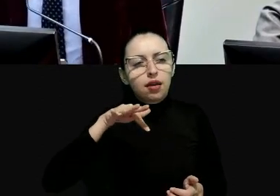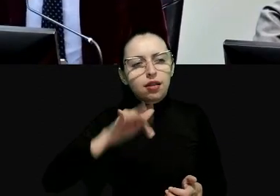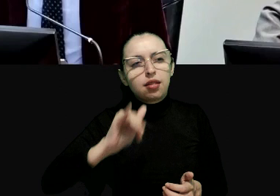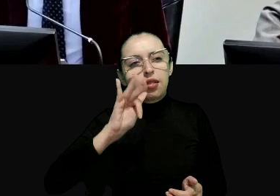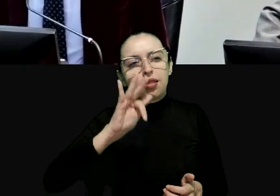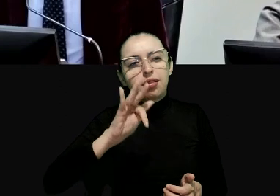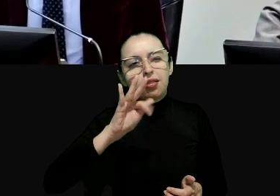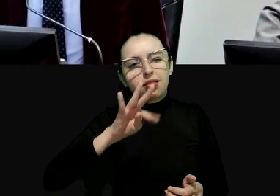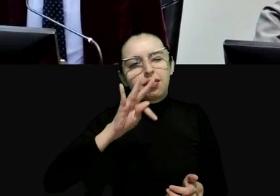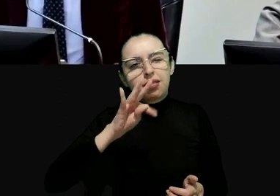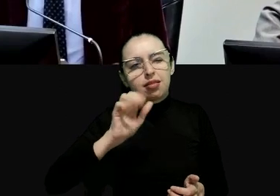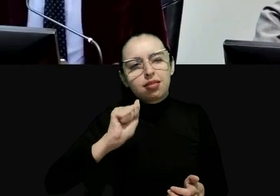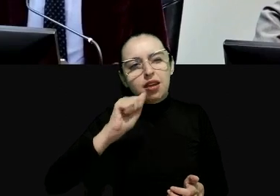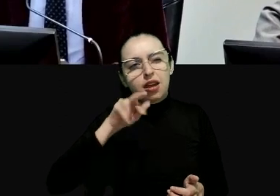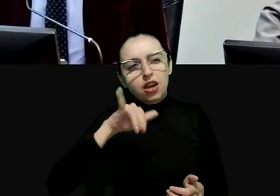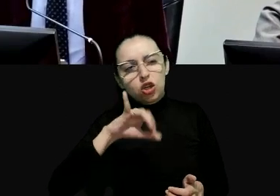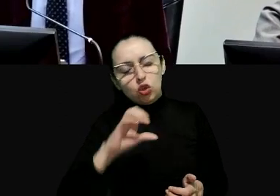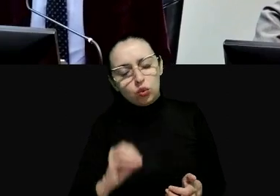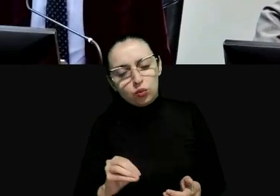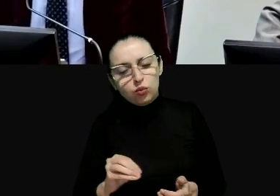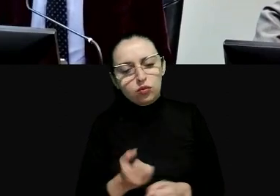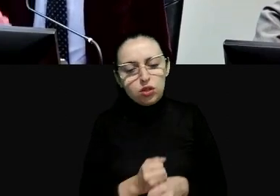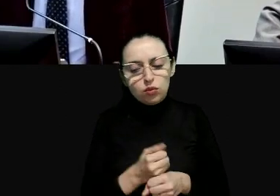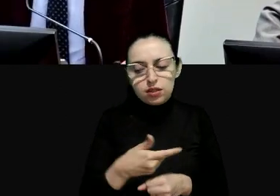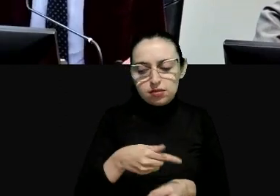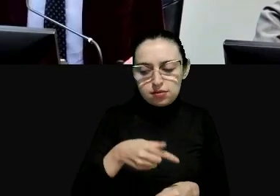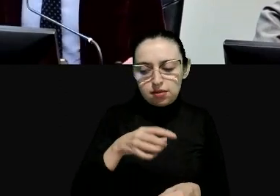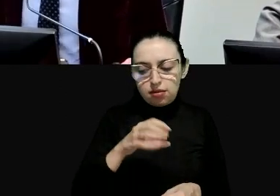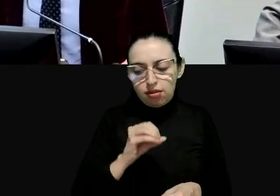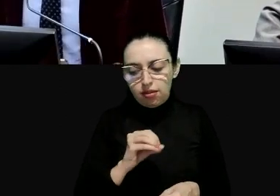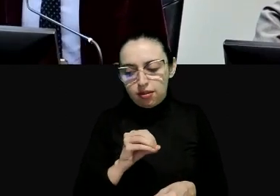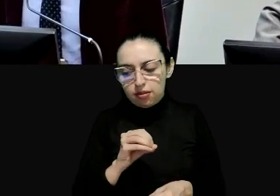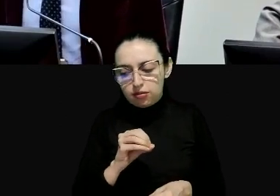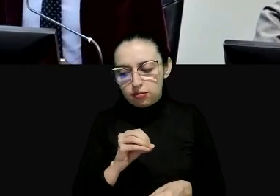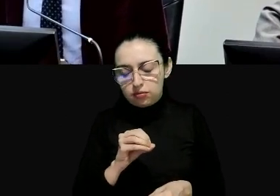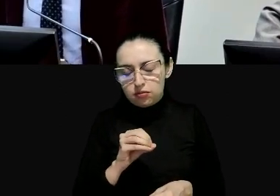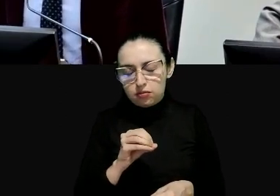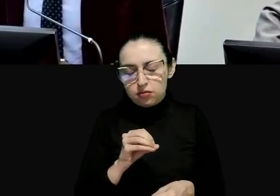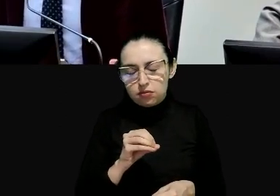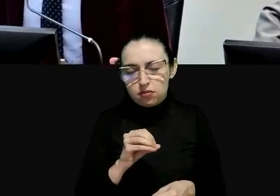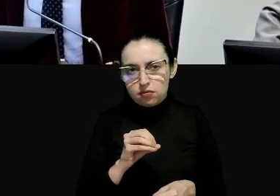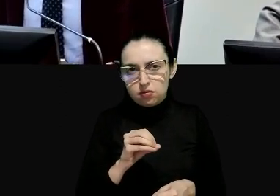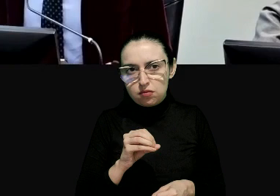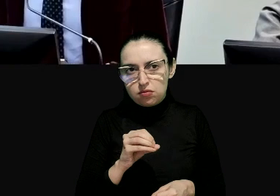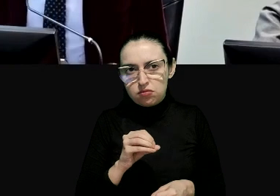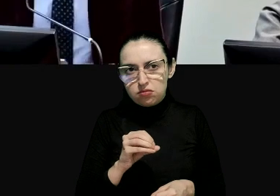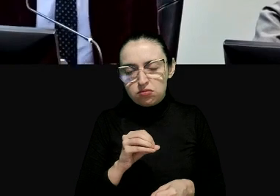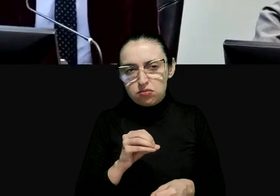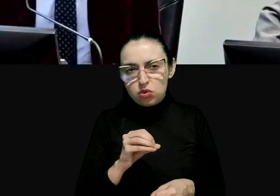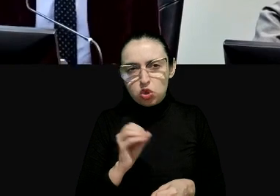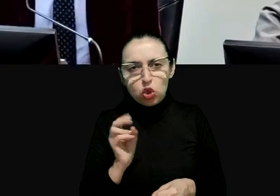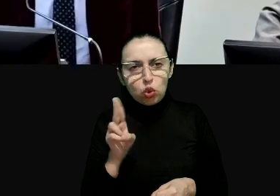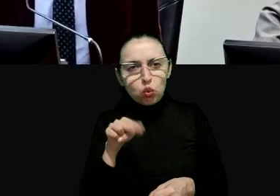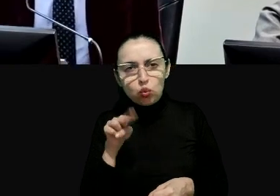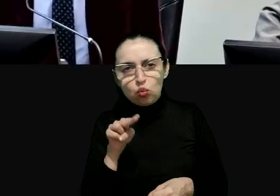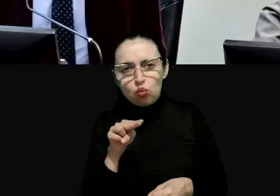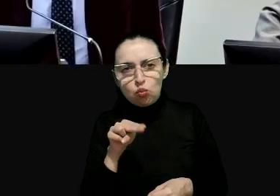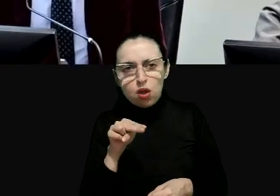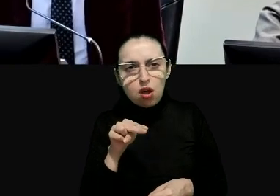em que eram em 79 ou o famoso raporte sobre nunca mais